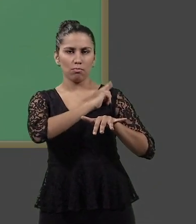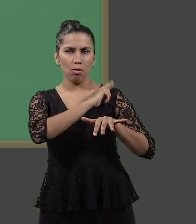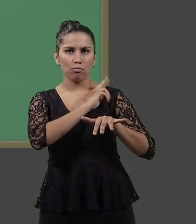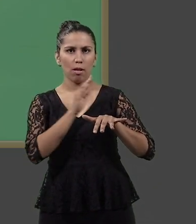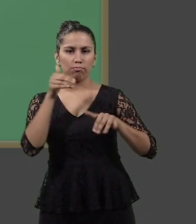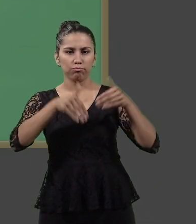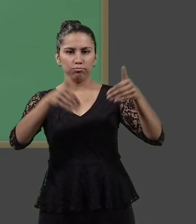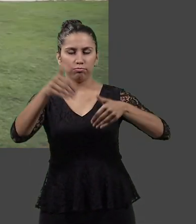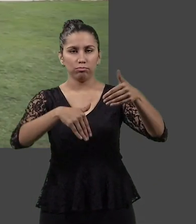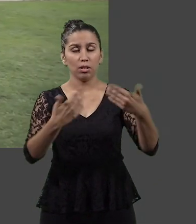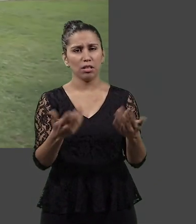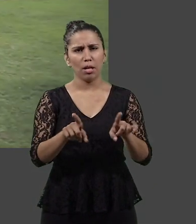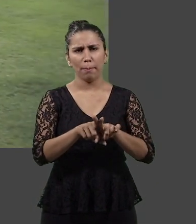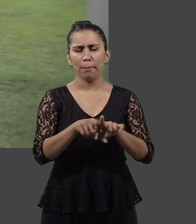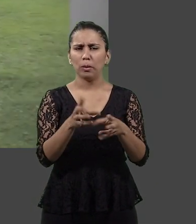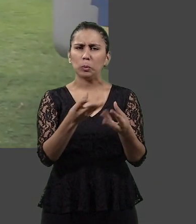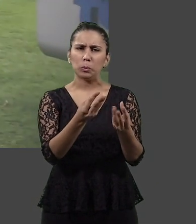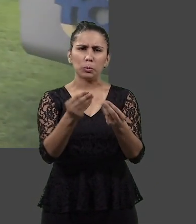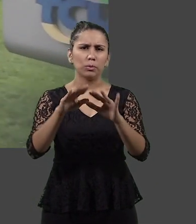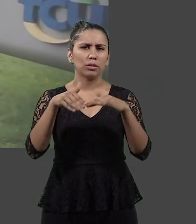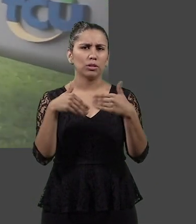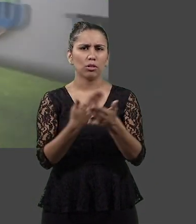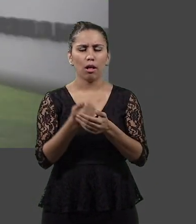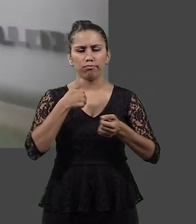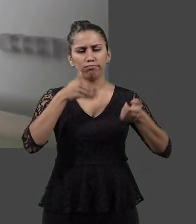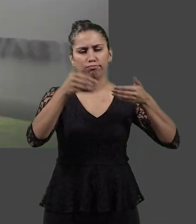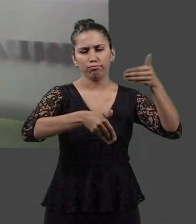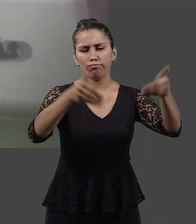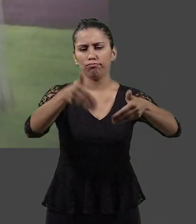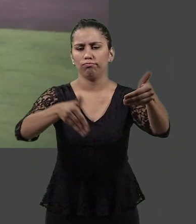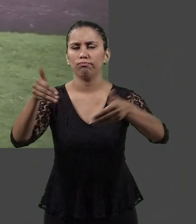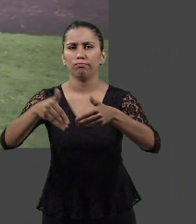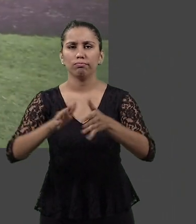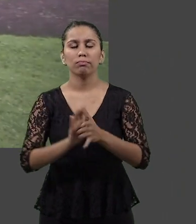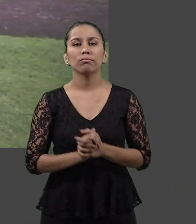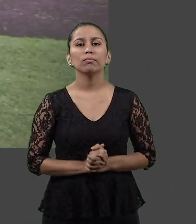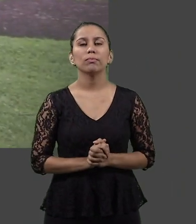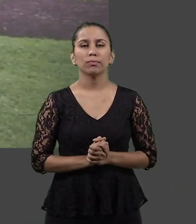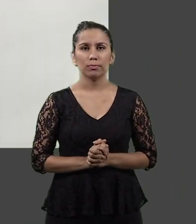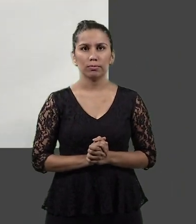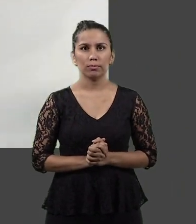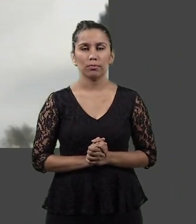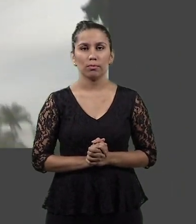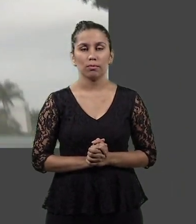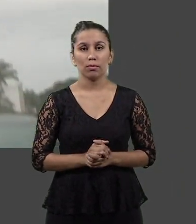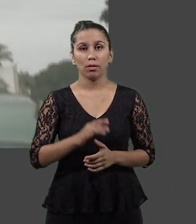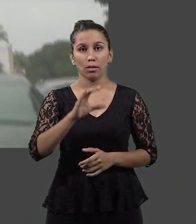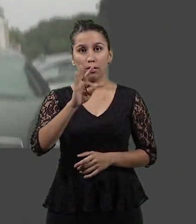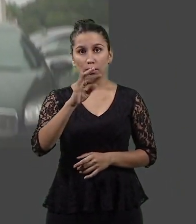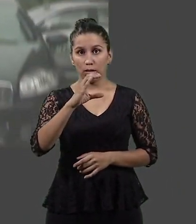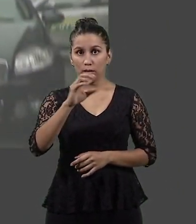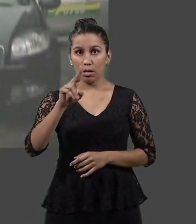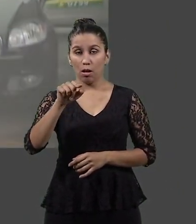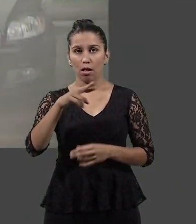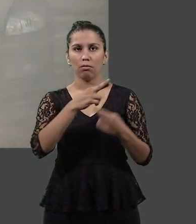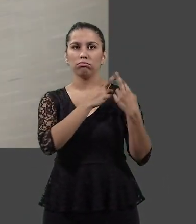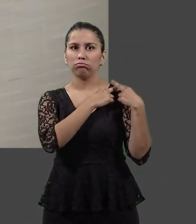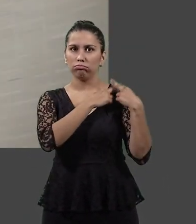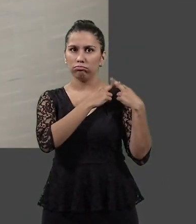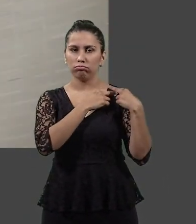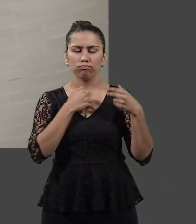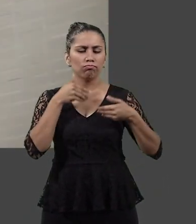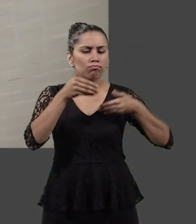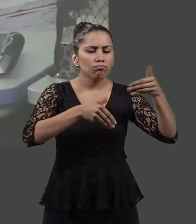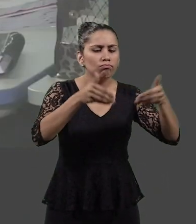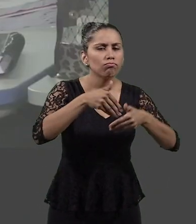norte a sul do país. O TCU ficou responsável pela avaliação das ações do Ministério da Educação. O objetivo foi